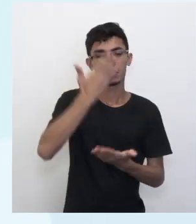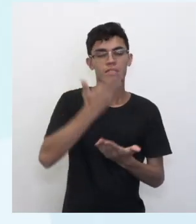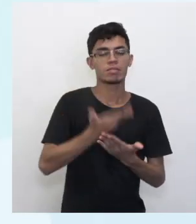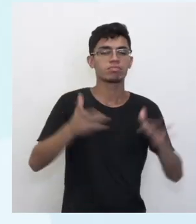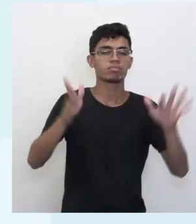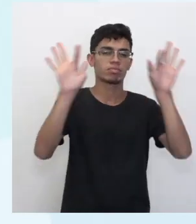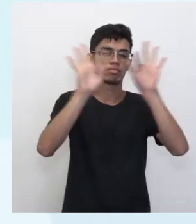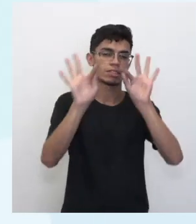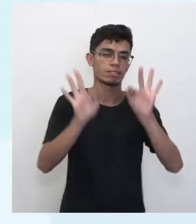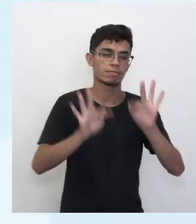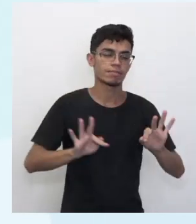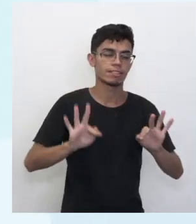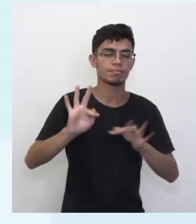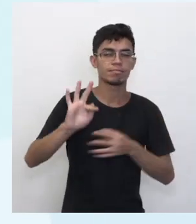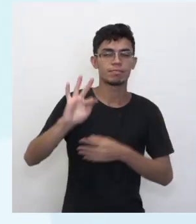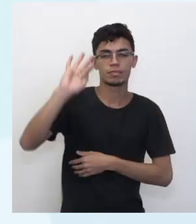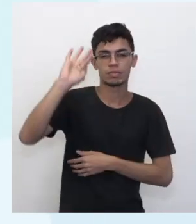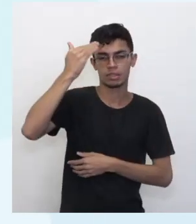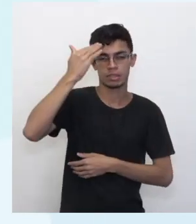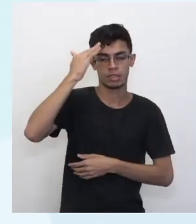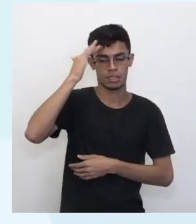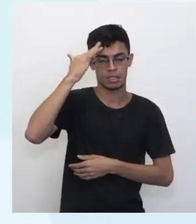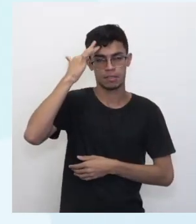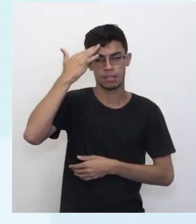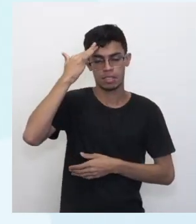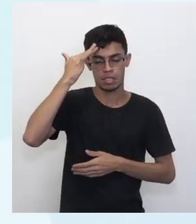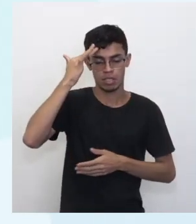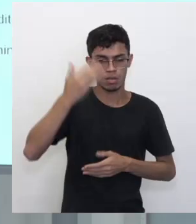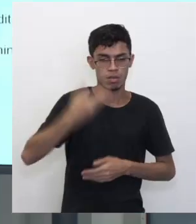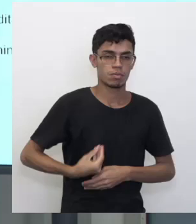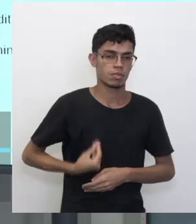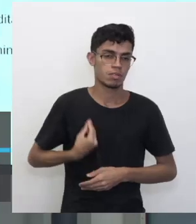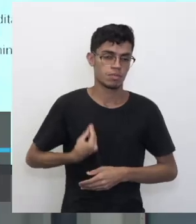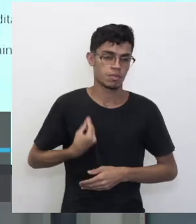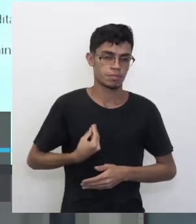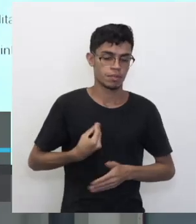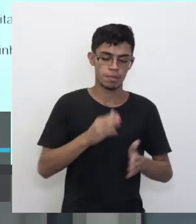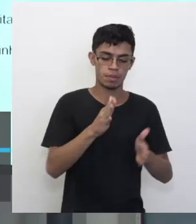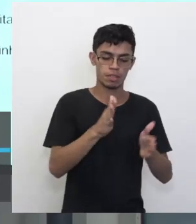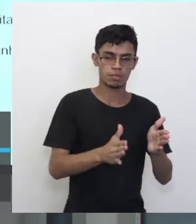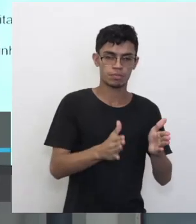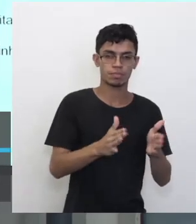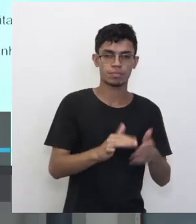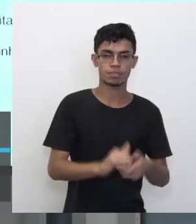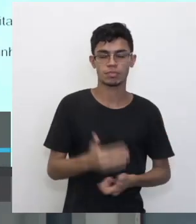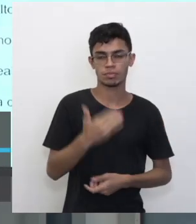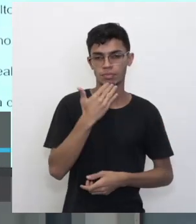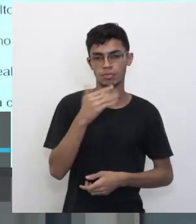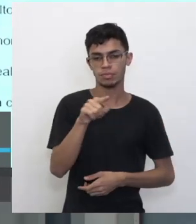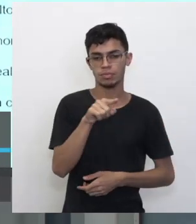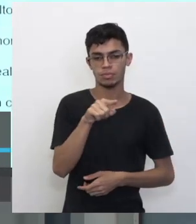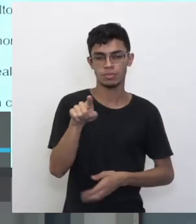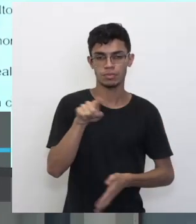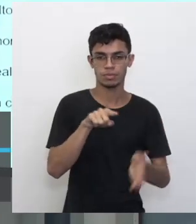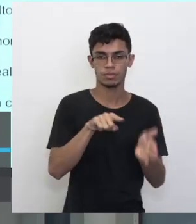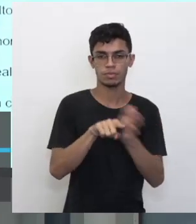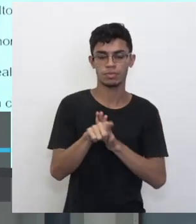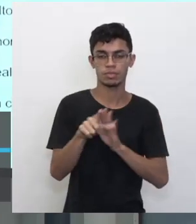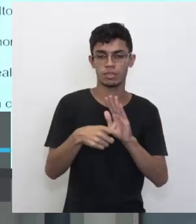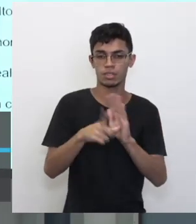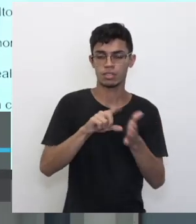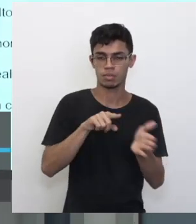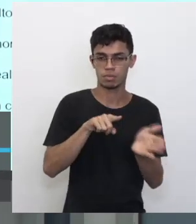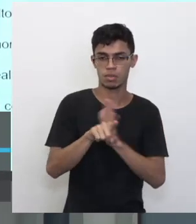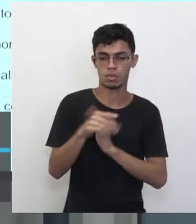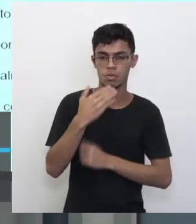entender que ela mora no caminho e não no final. Agora faz assim. Vou pedir uma coisa para você. Vou colocar aqui a pergunta. Mas antes da pergunta,